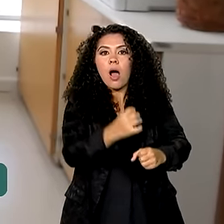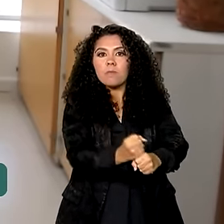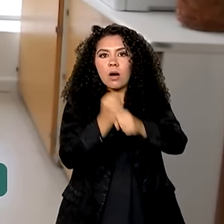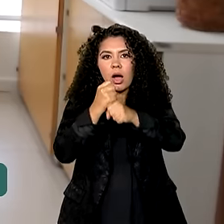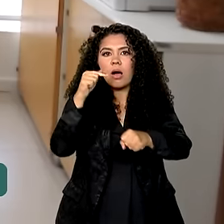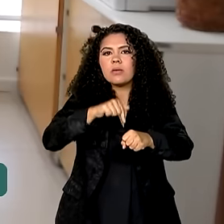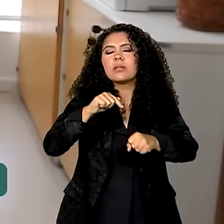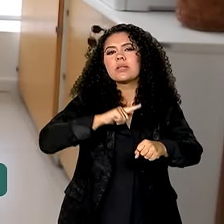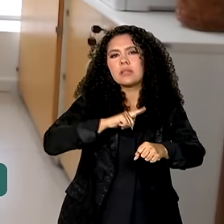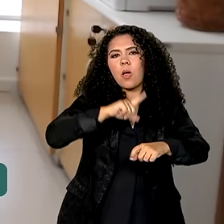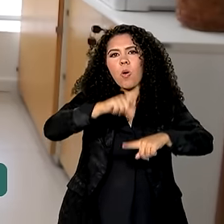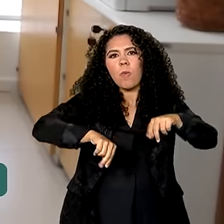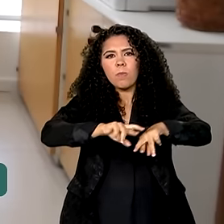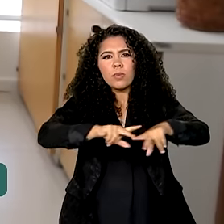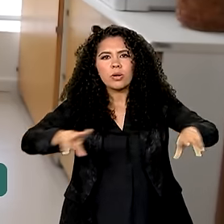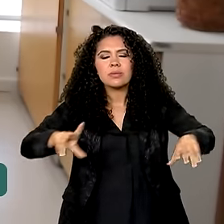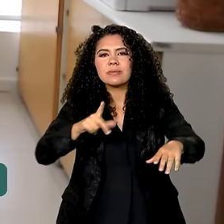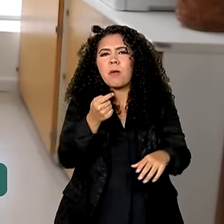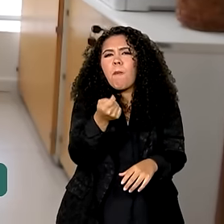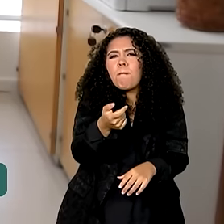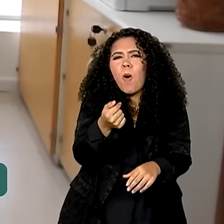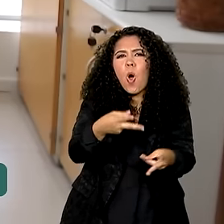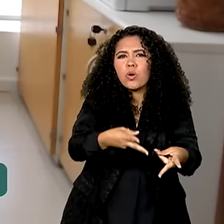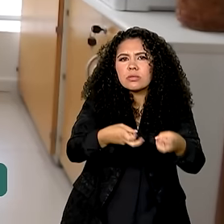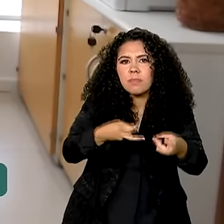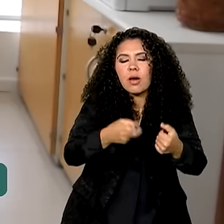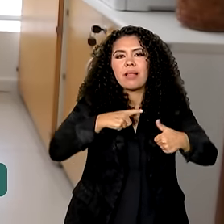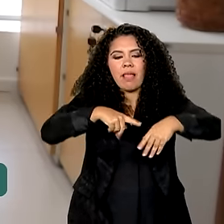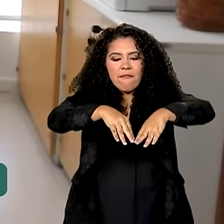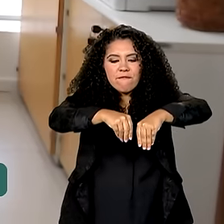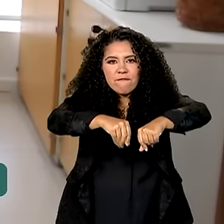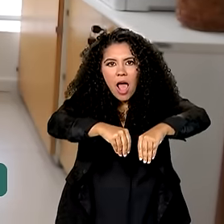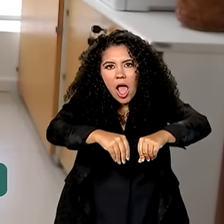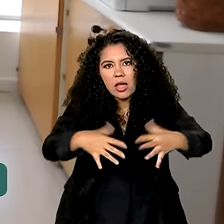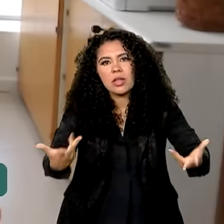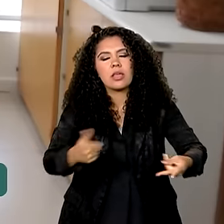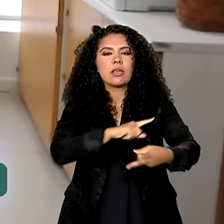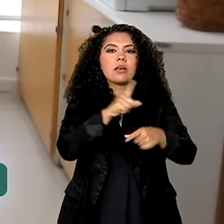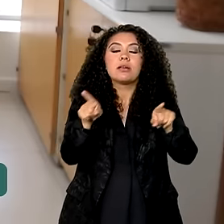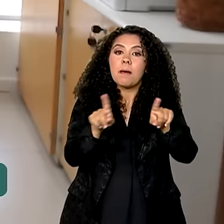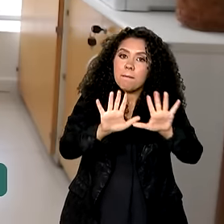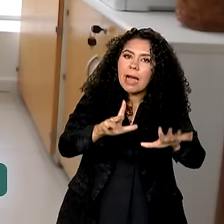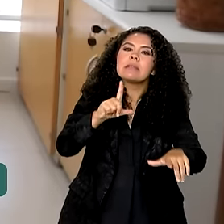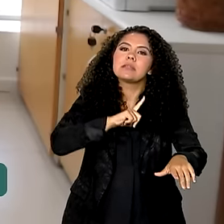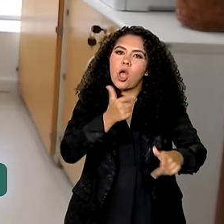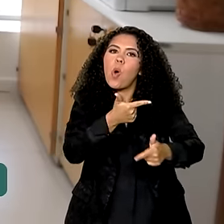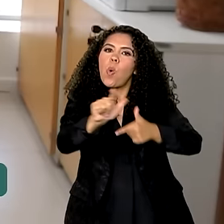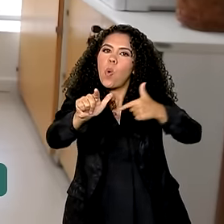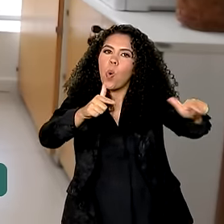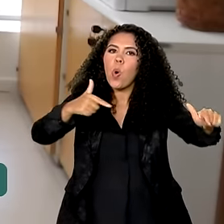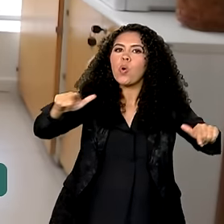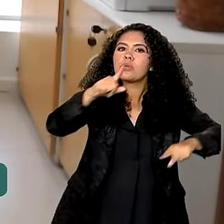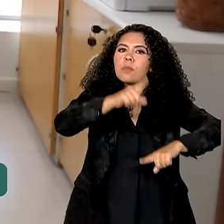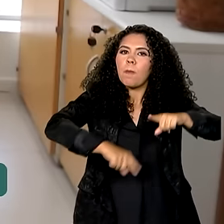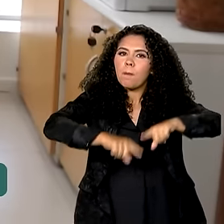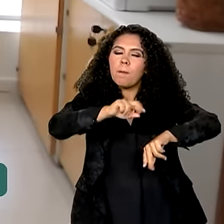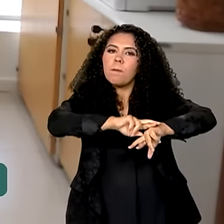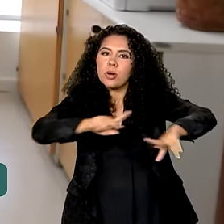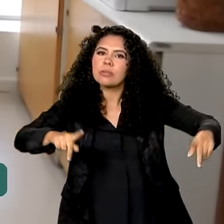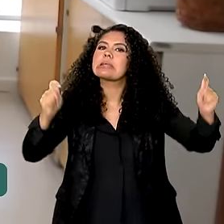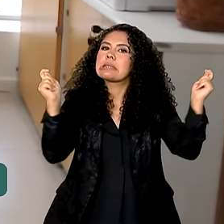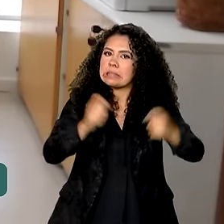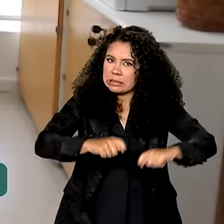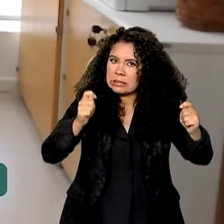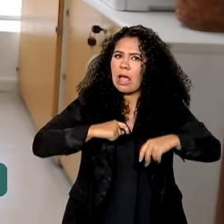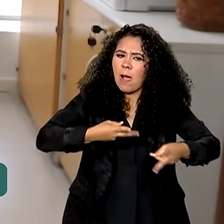ainda são pouco explorados, a gente tem a farinha da mandioca, mas existem outros subprodutos que também dá para a gente